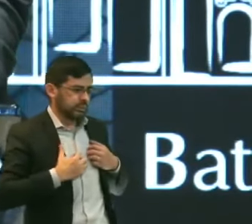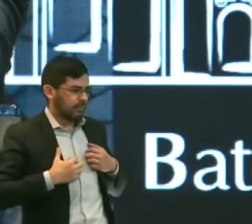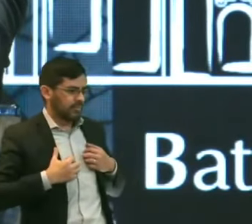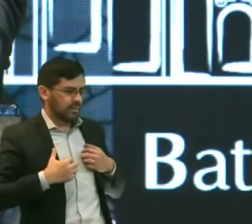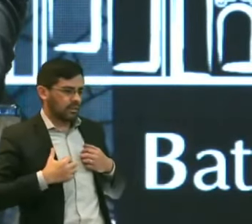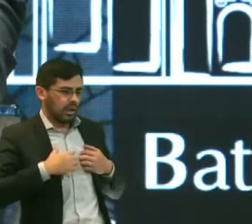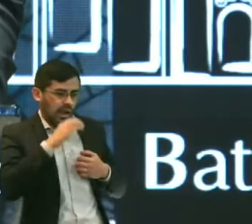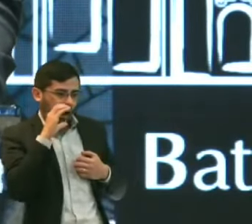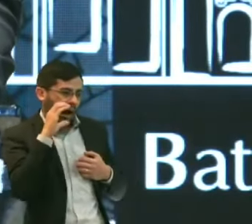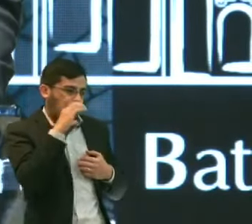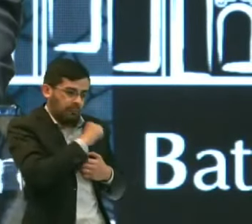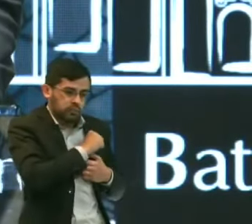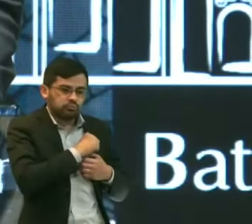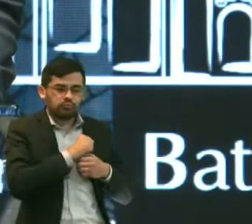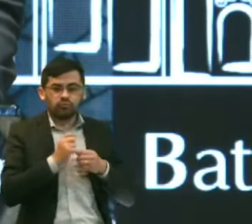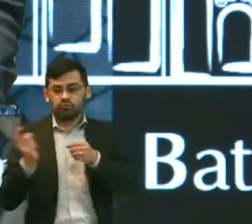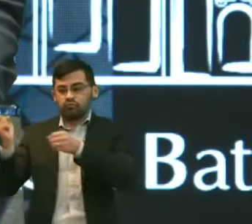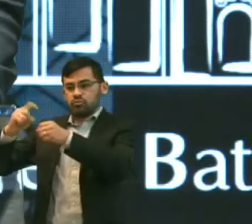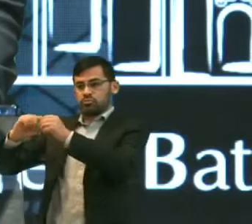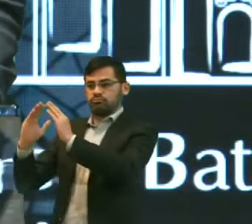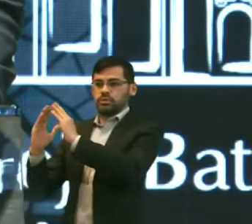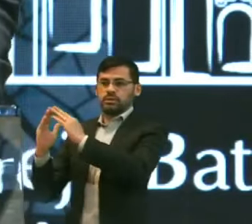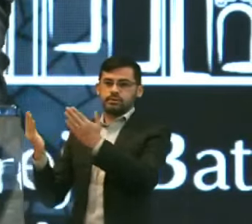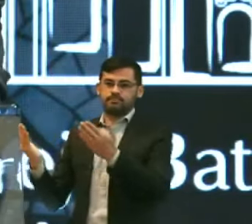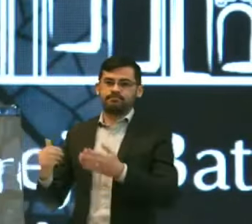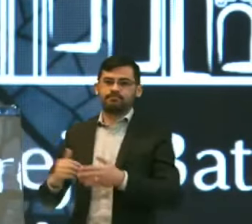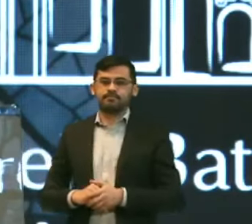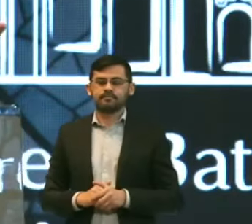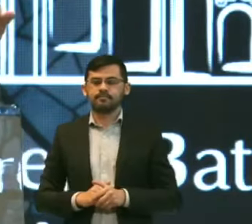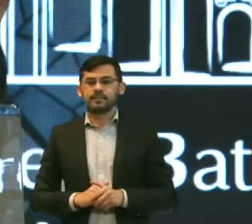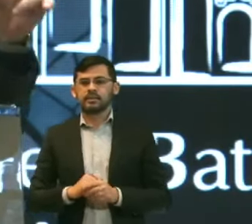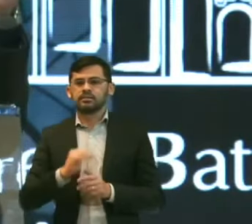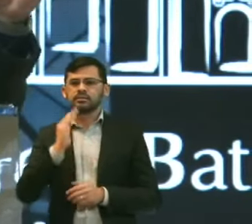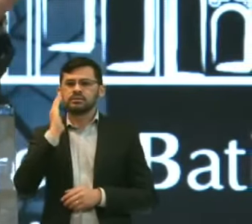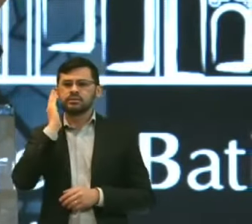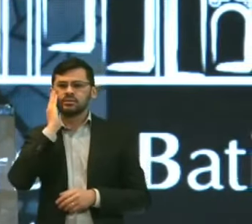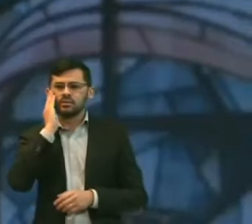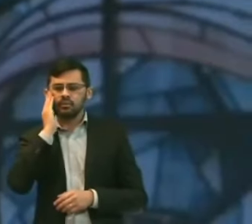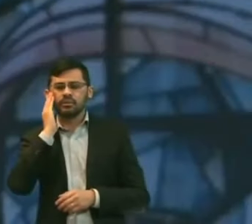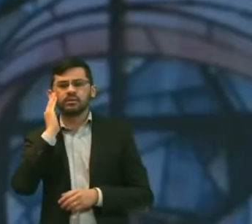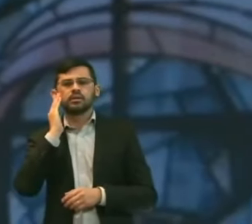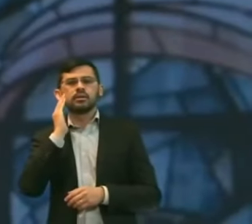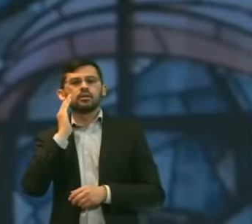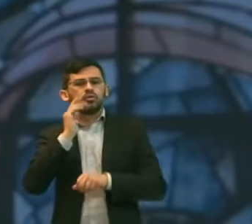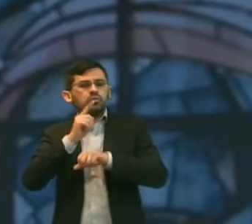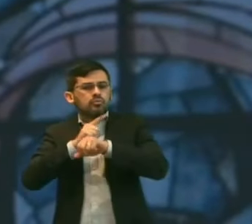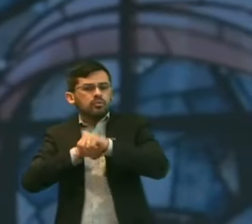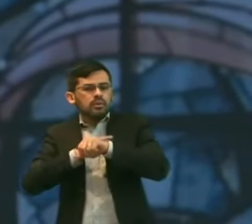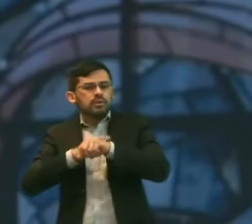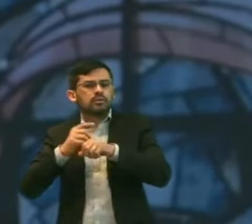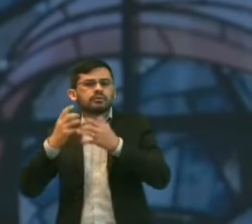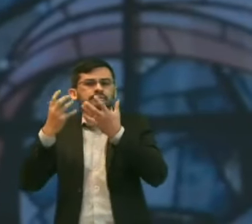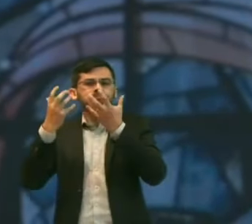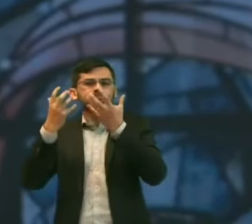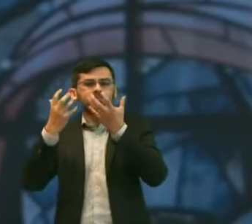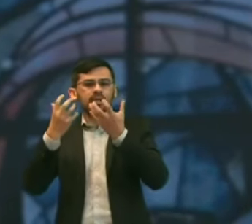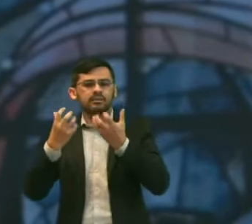pegou O primeiro ônibus E voltou para casa Sabe Quando a gente Aceita